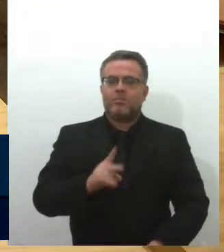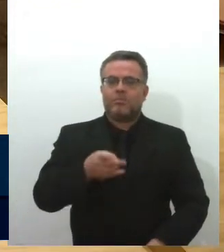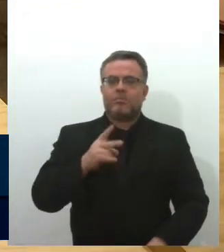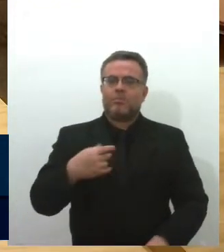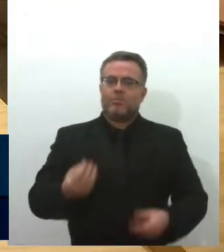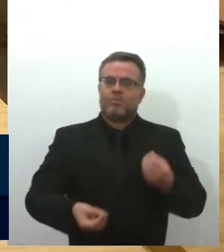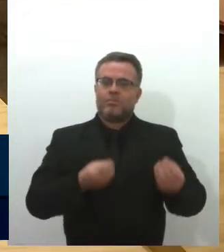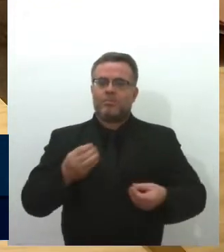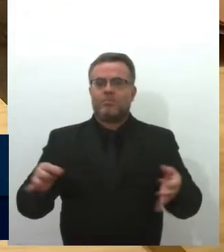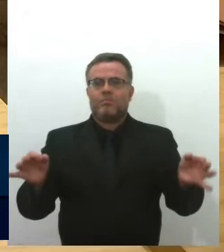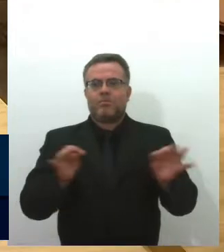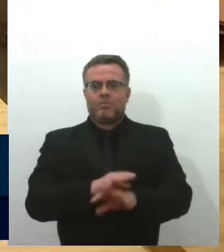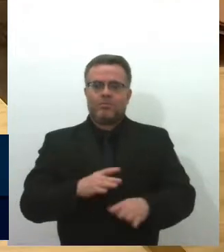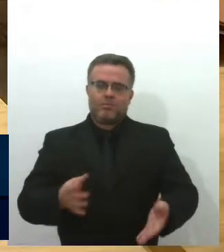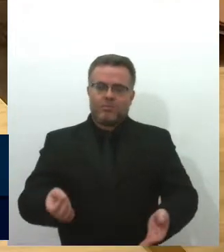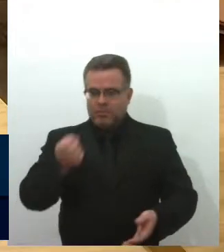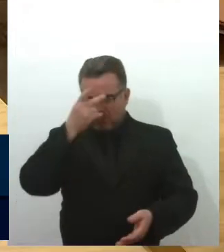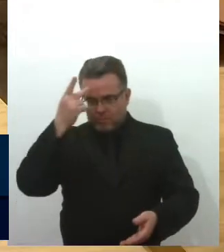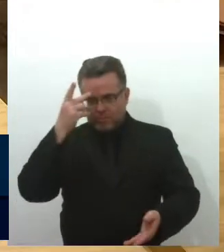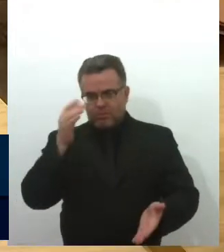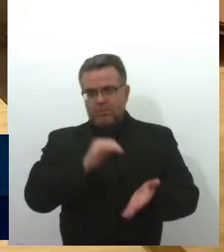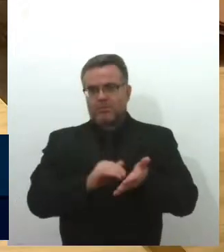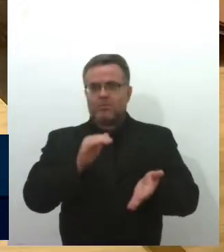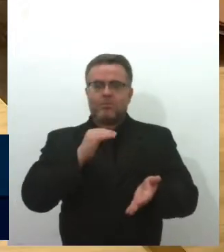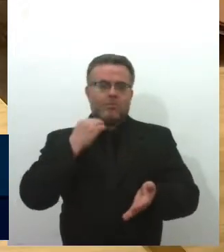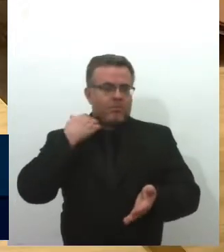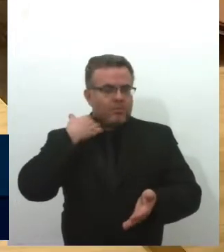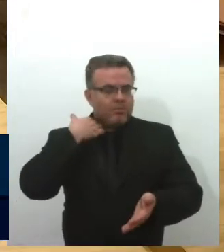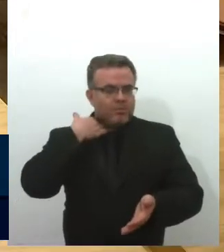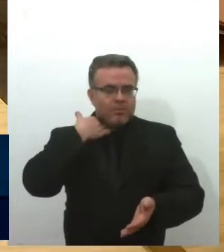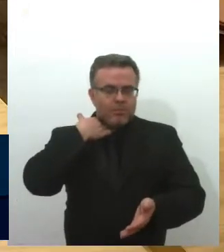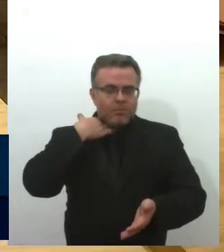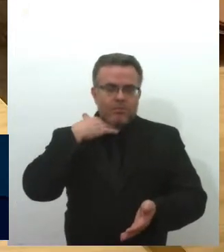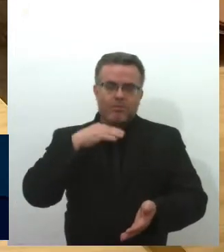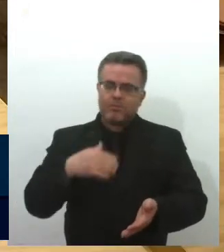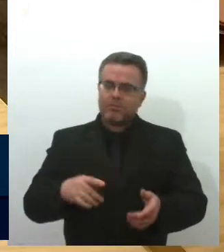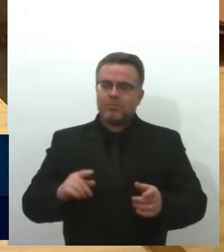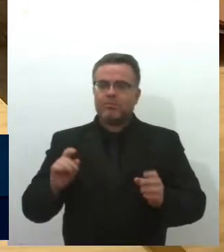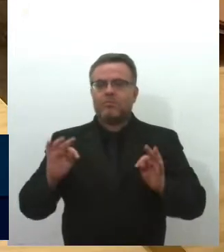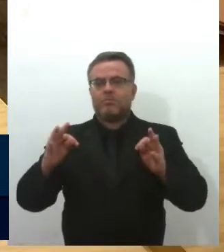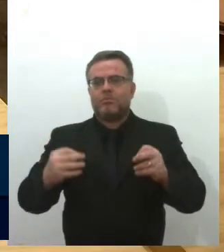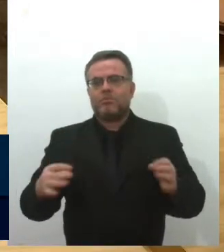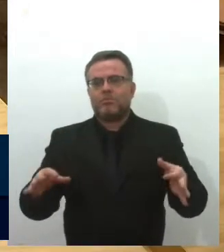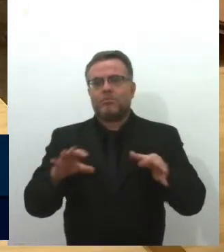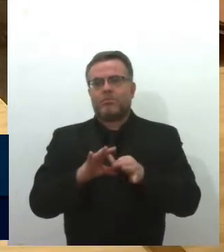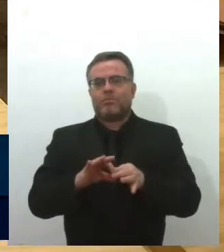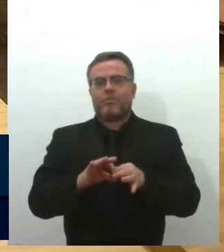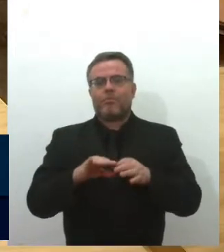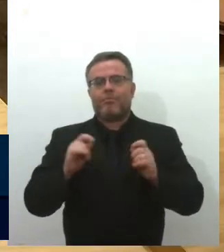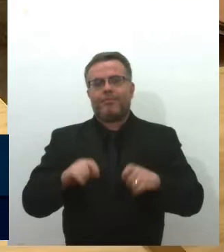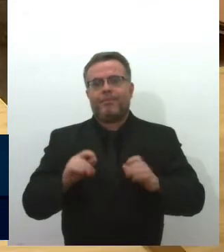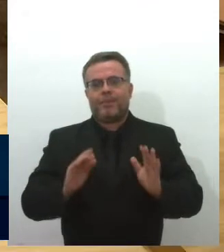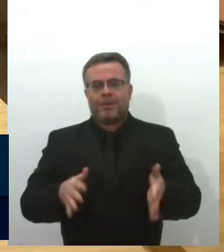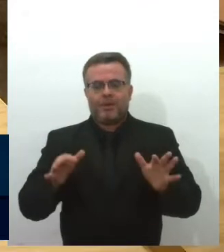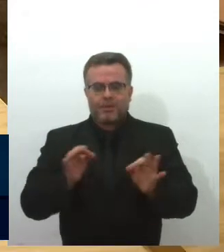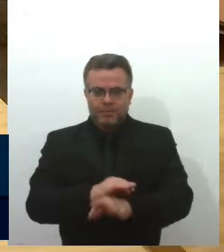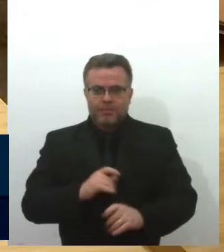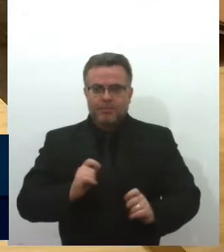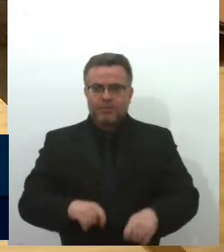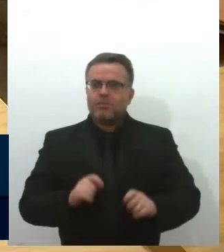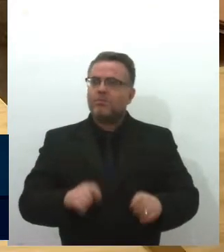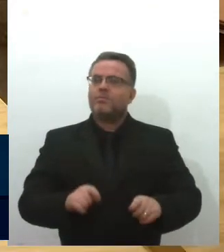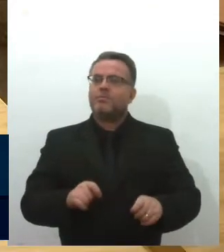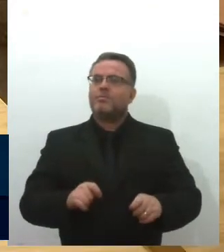ao prefeito, ao secretário, aos que se envolveram neste projeto e que passa a ser